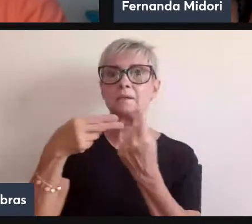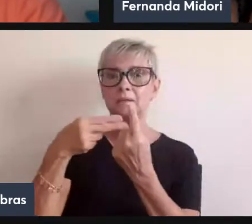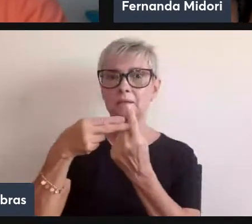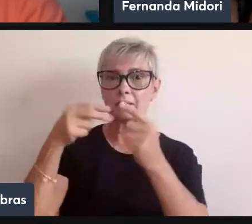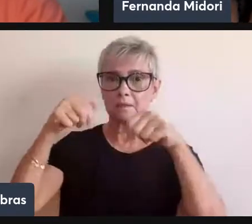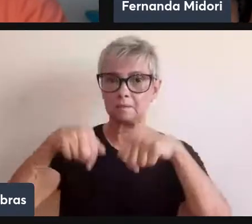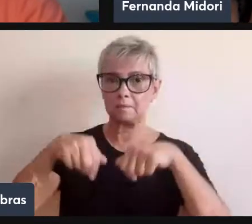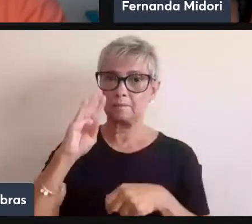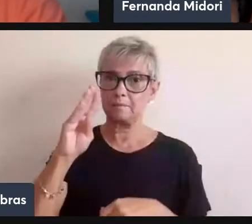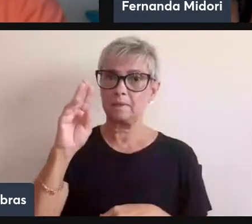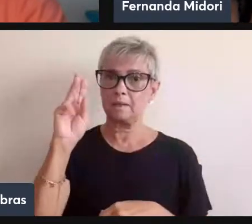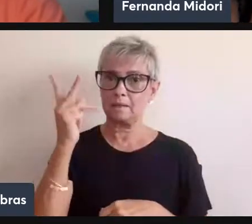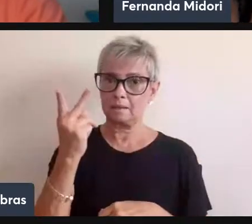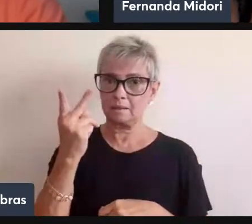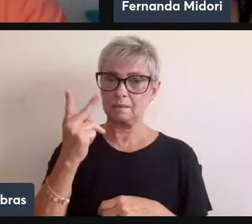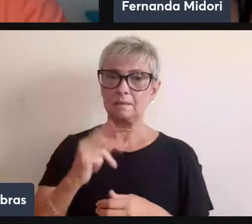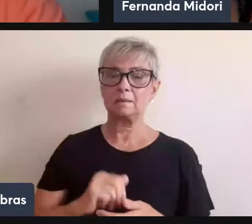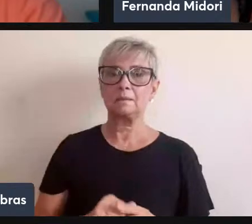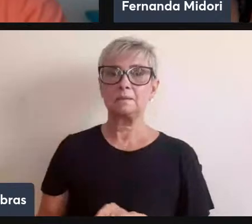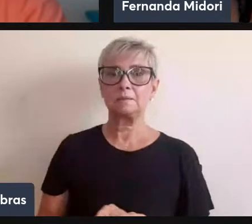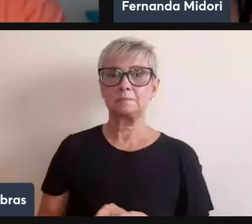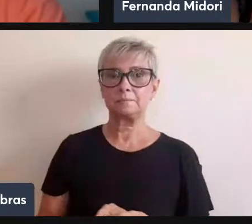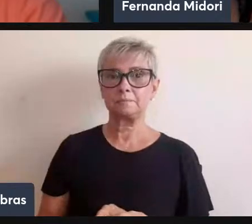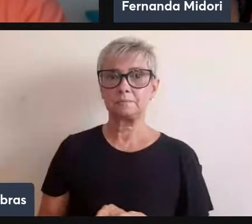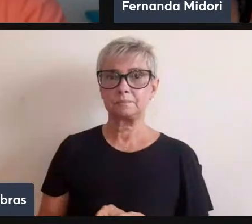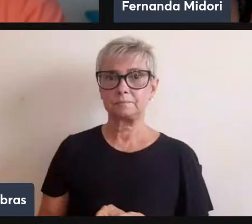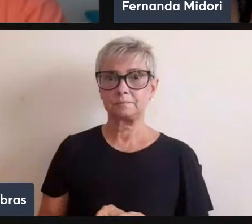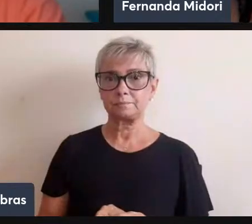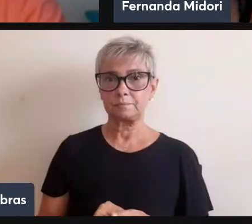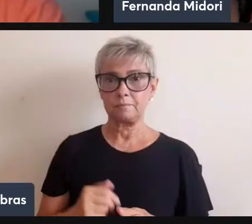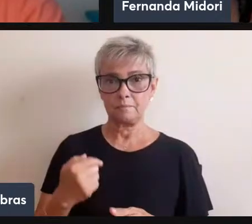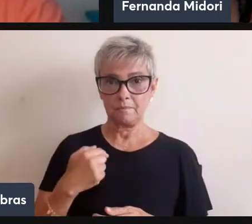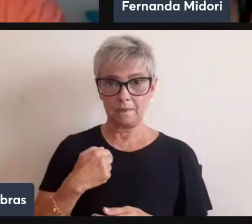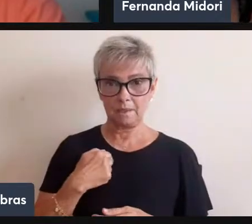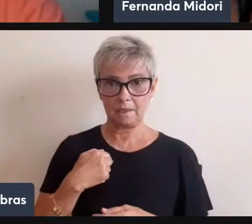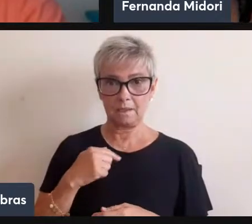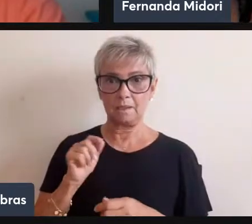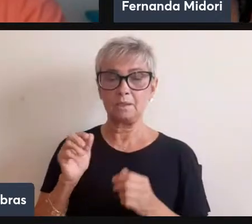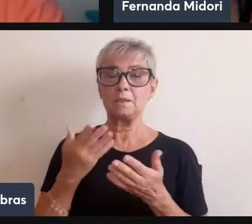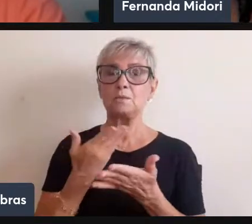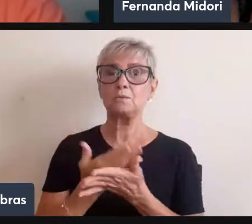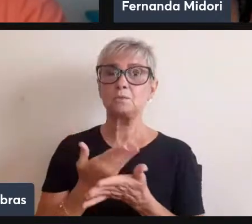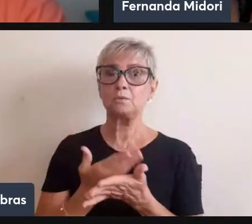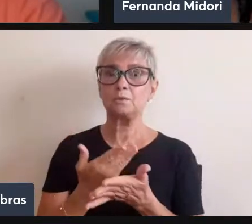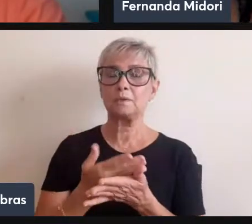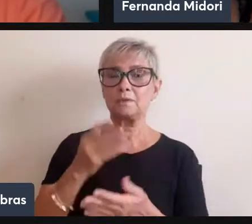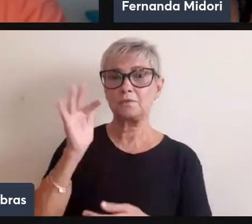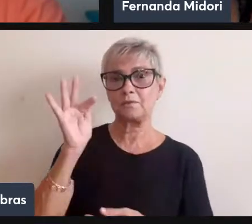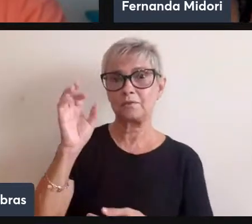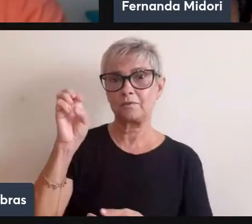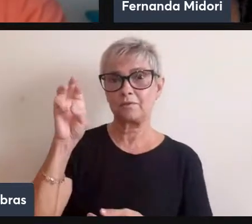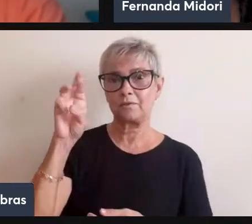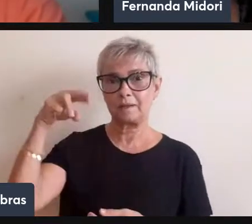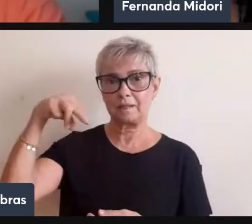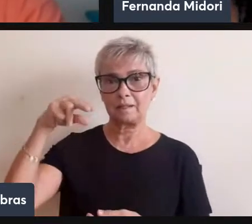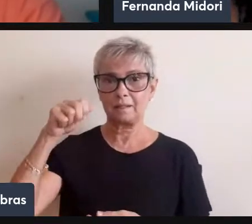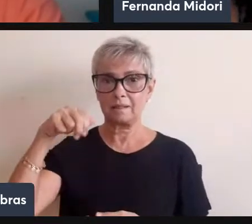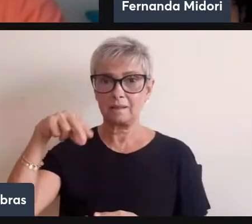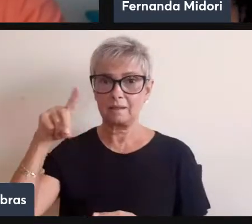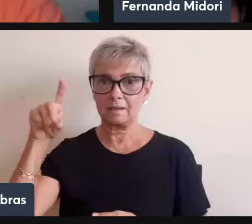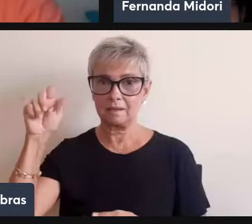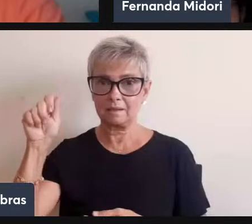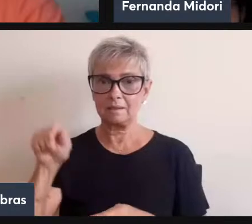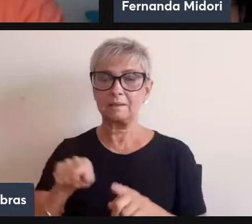e estamos eu e a estudante Fernanda Midori aí na operação técnica